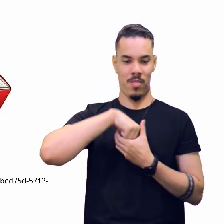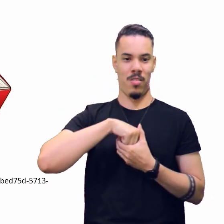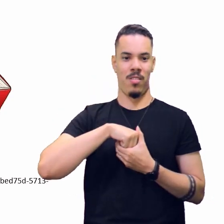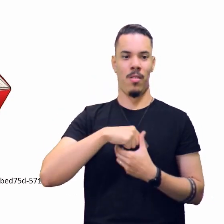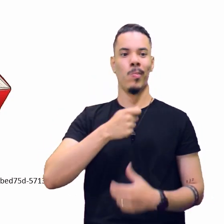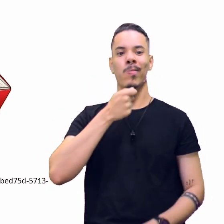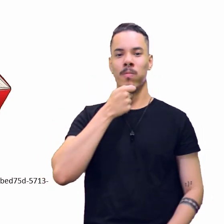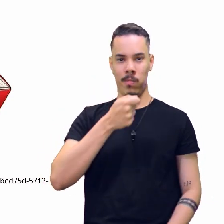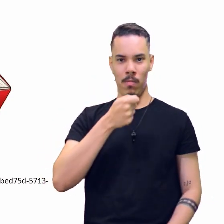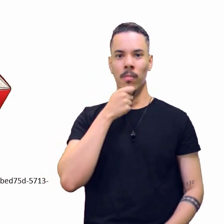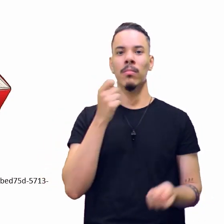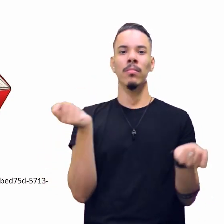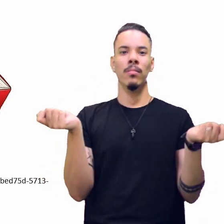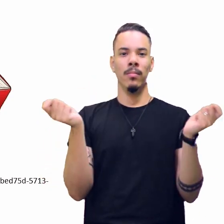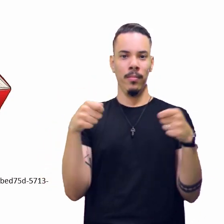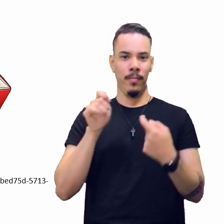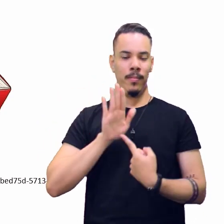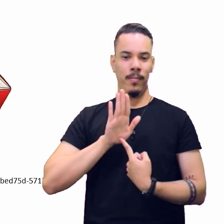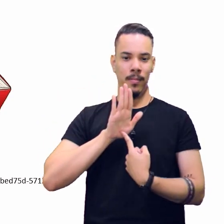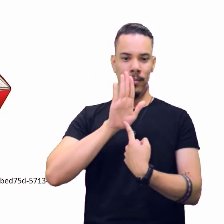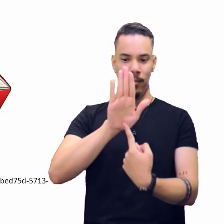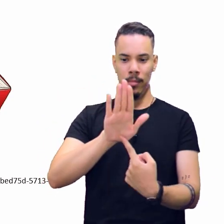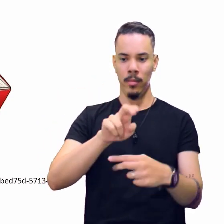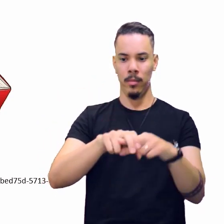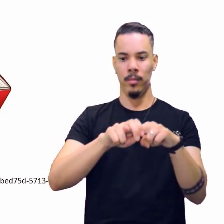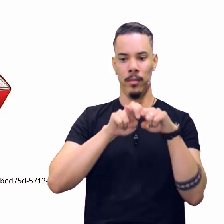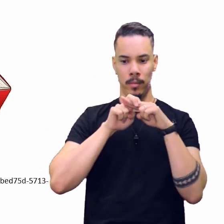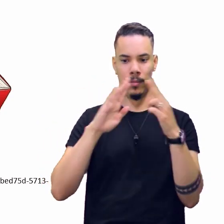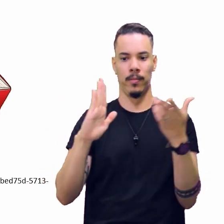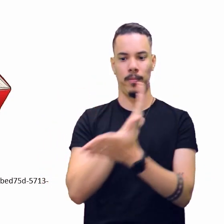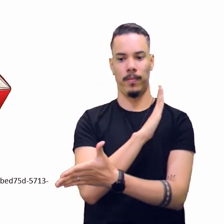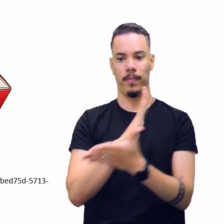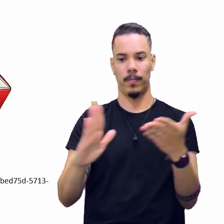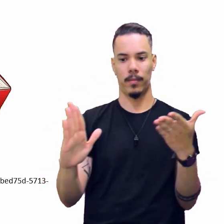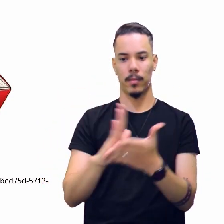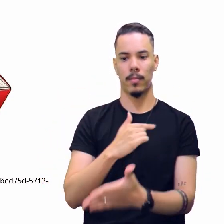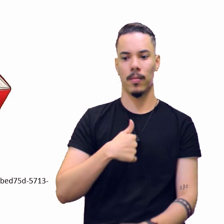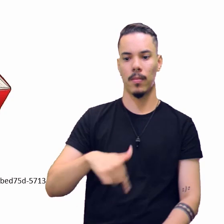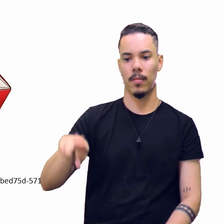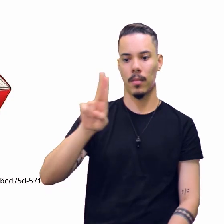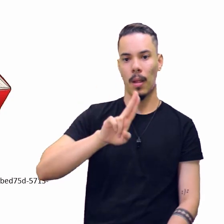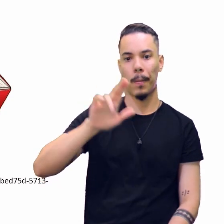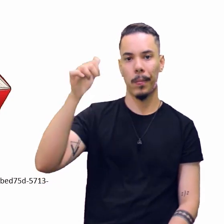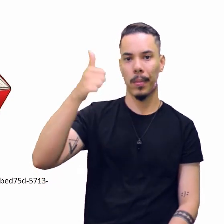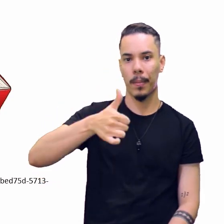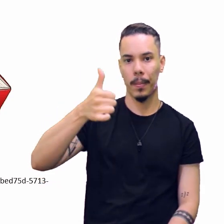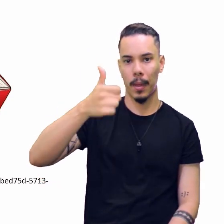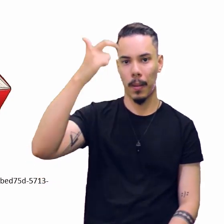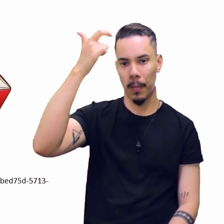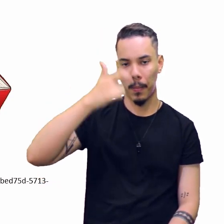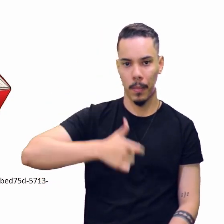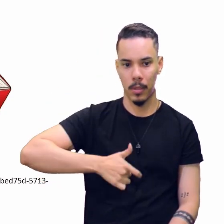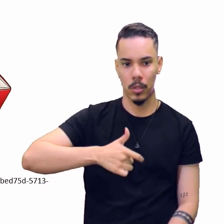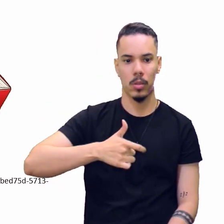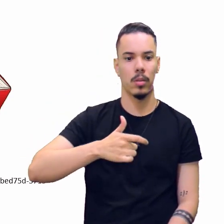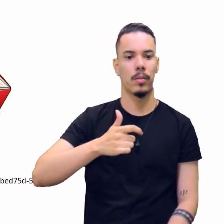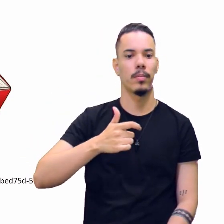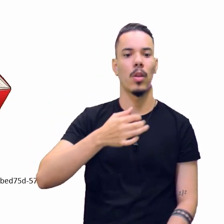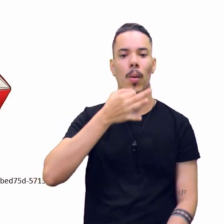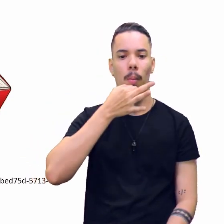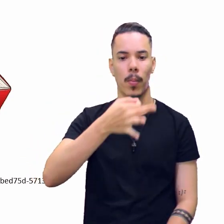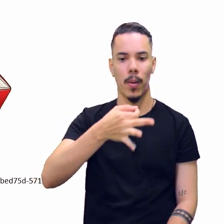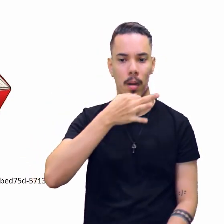mais explícita, por meio de expressões em primeira pessoa, opiniões e mesmo em